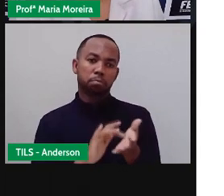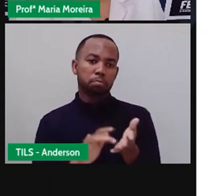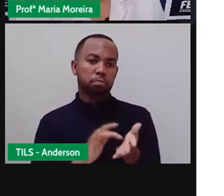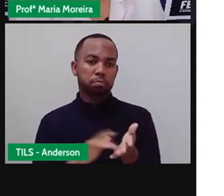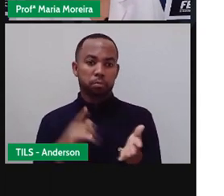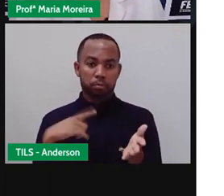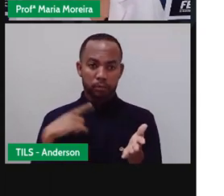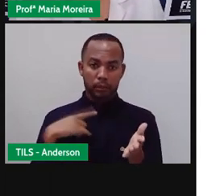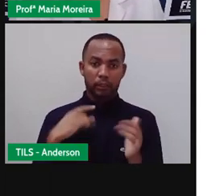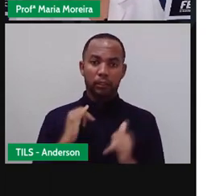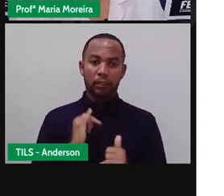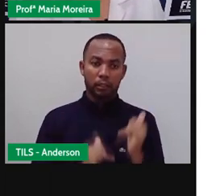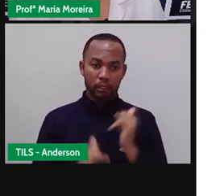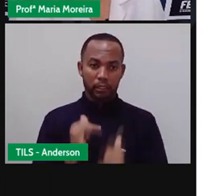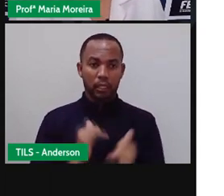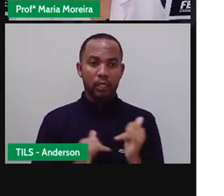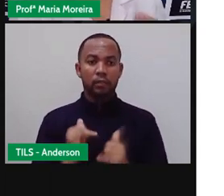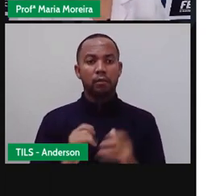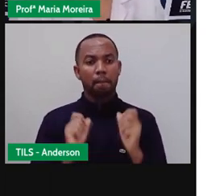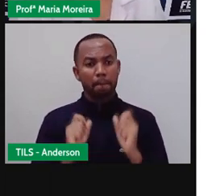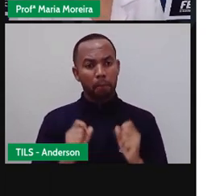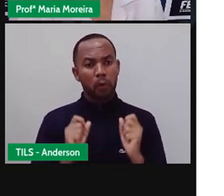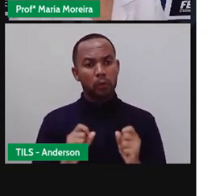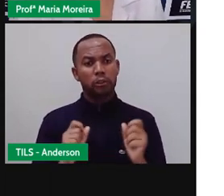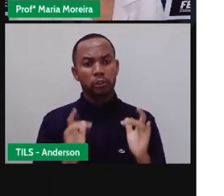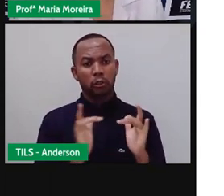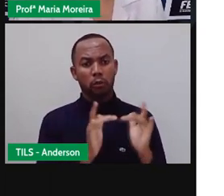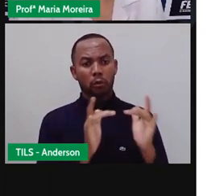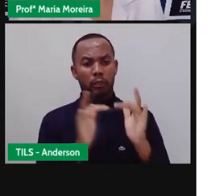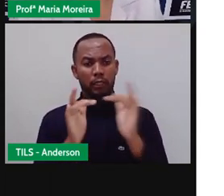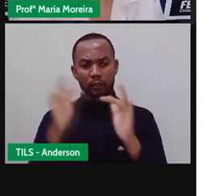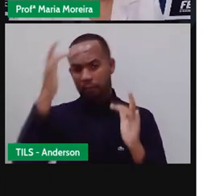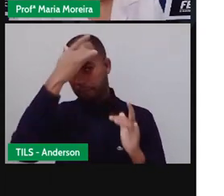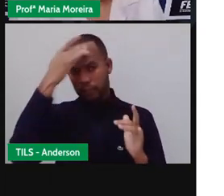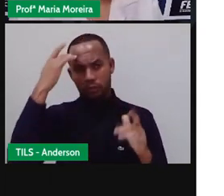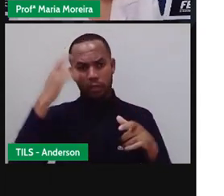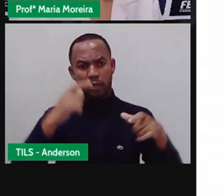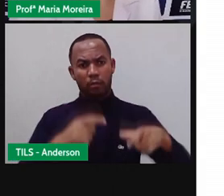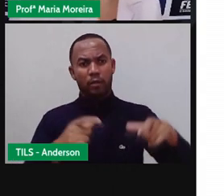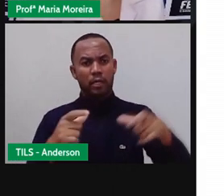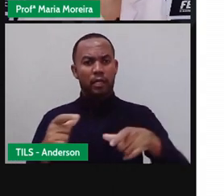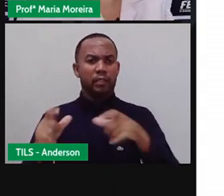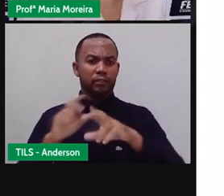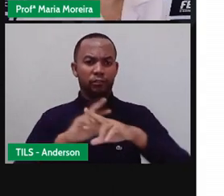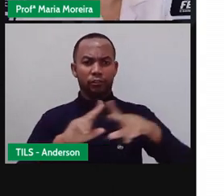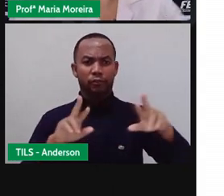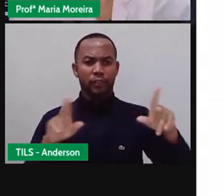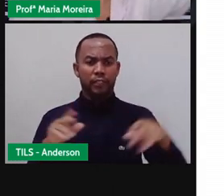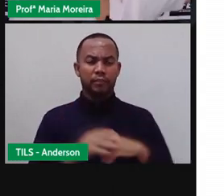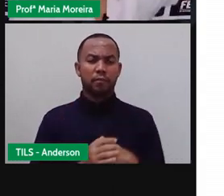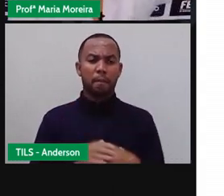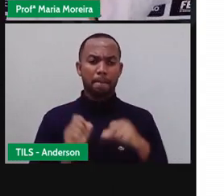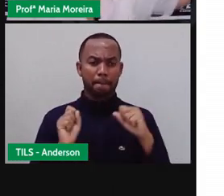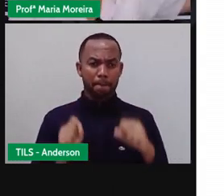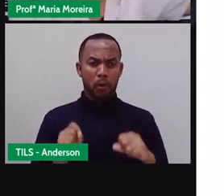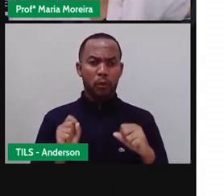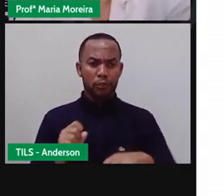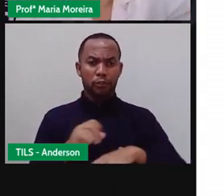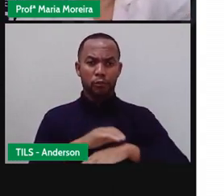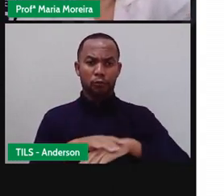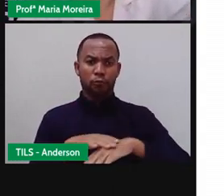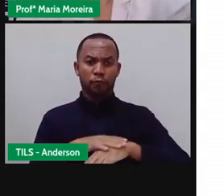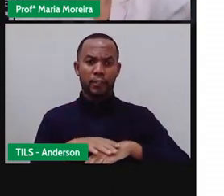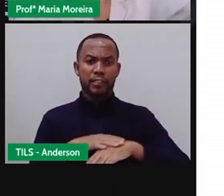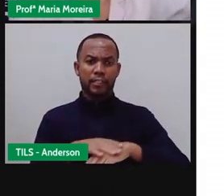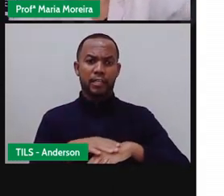internet, é possível manter contato com pessoas ao redor do mundo instantaneamente. Então, eu aqui posso conversar com a tia minha que está